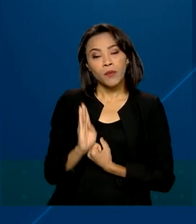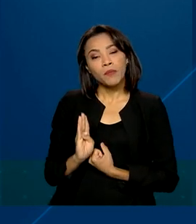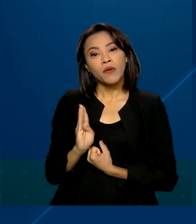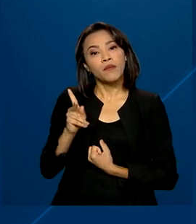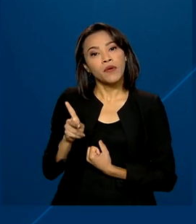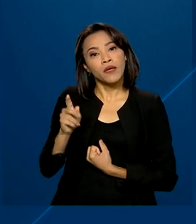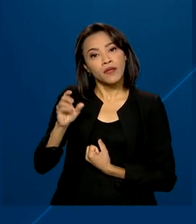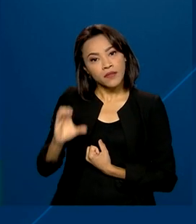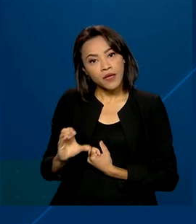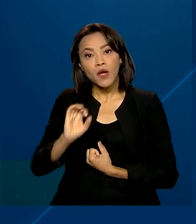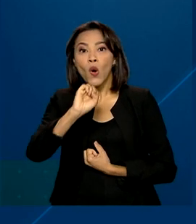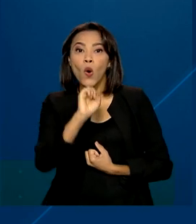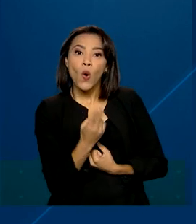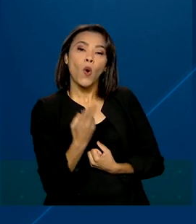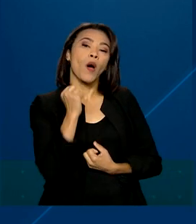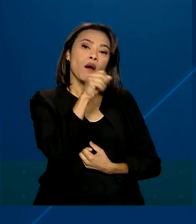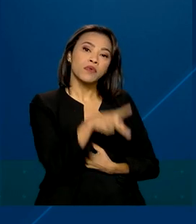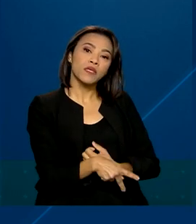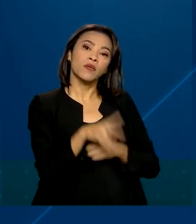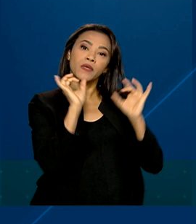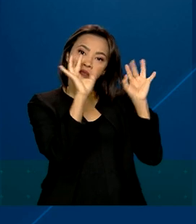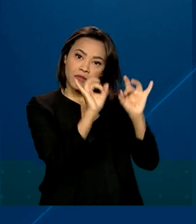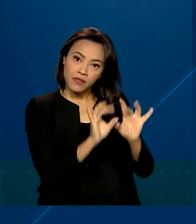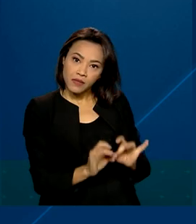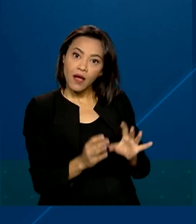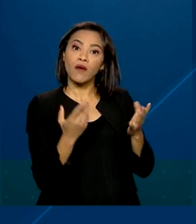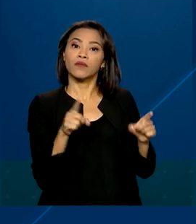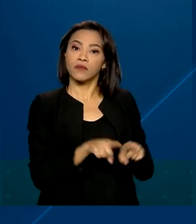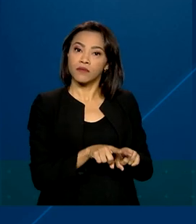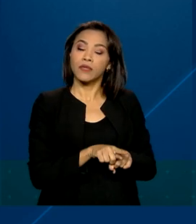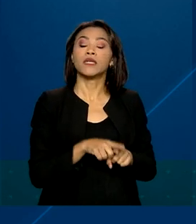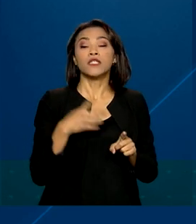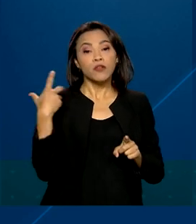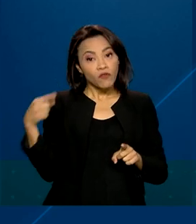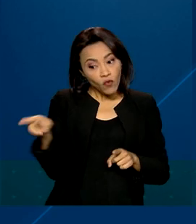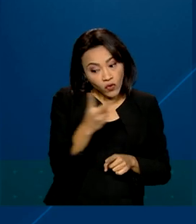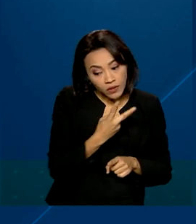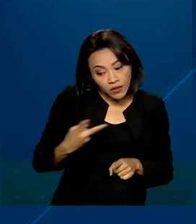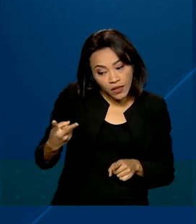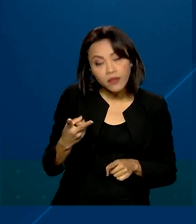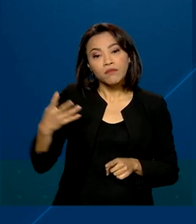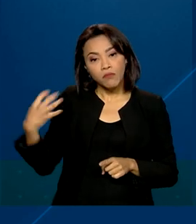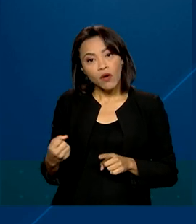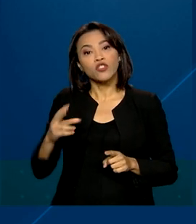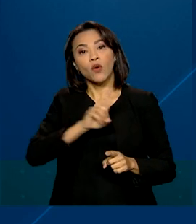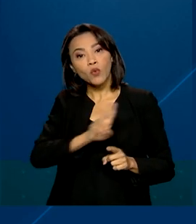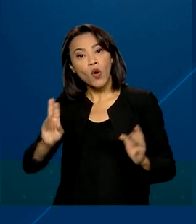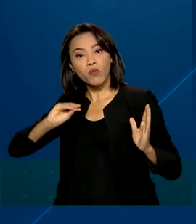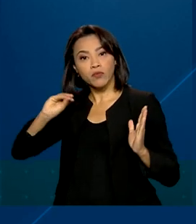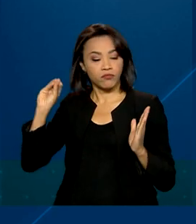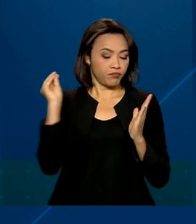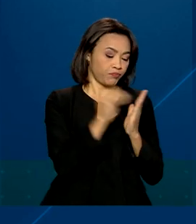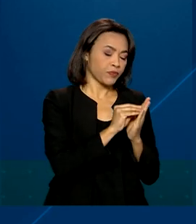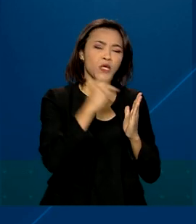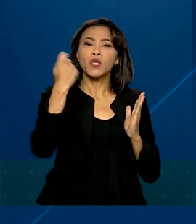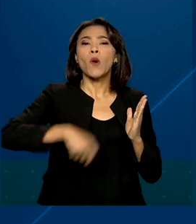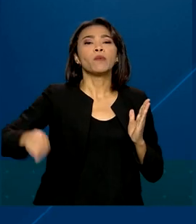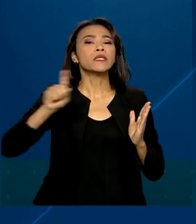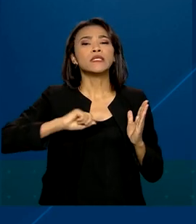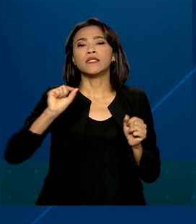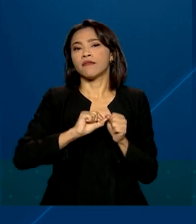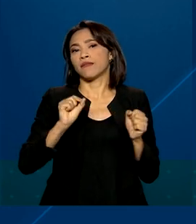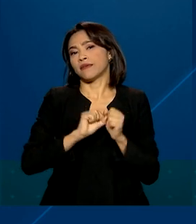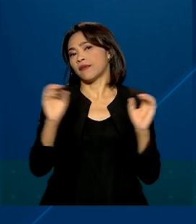aposentadoria especial da Lei Complementar 142, já está automaticamente inserido no cadastro e não precisa fazer